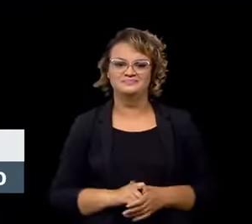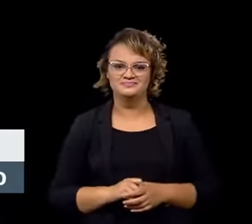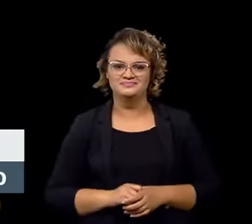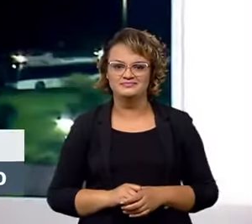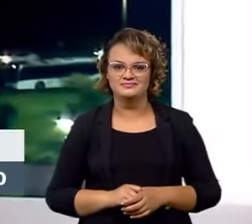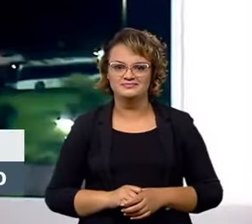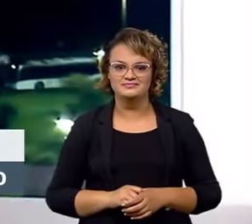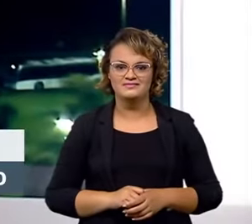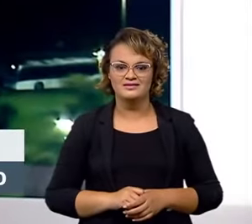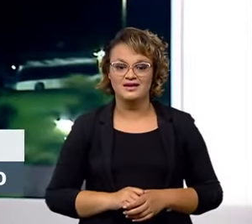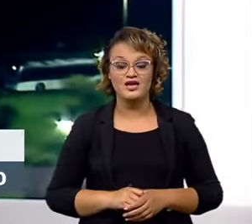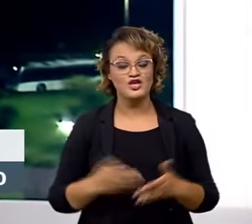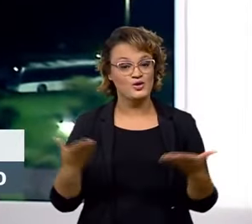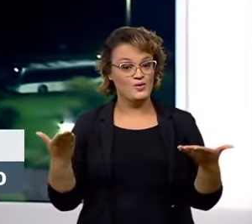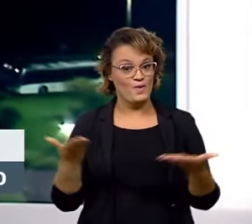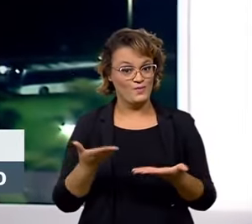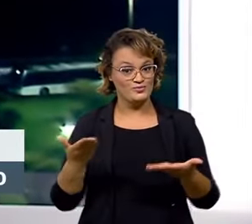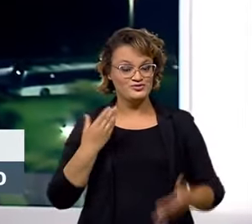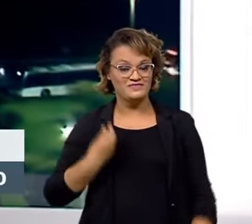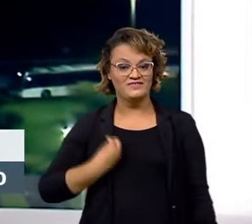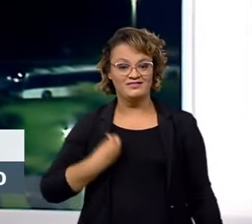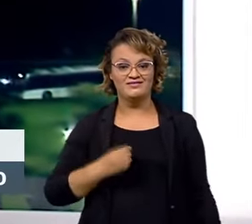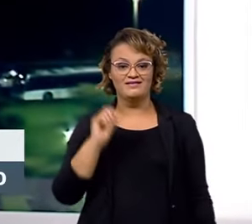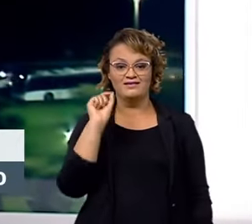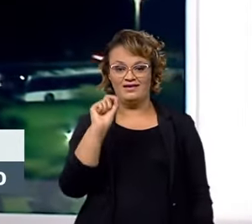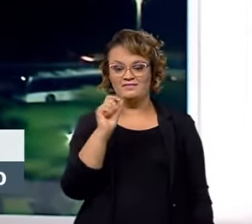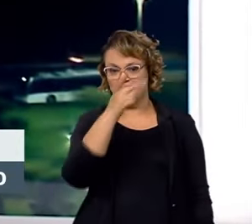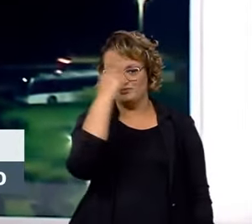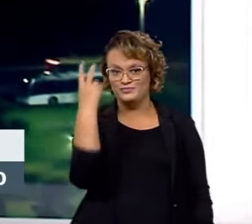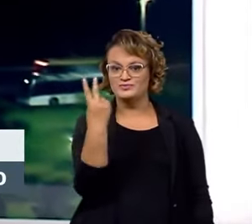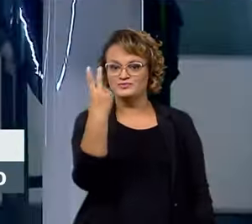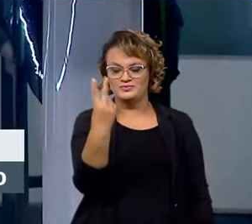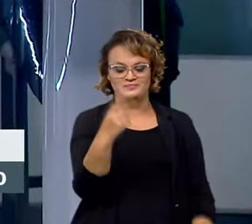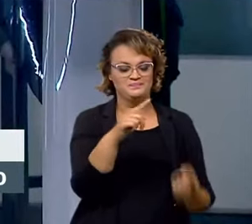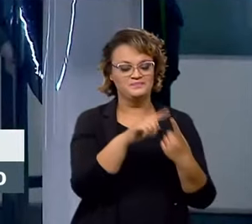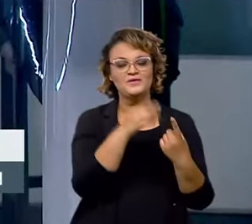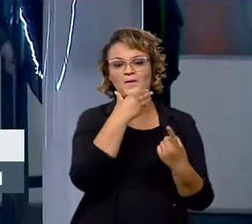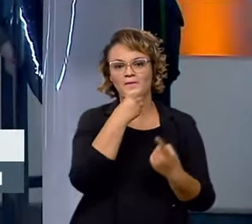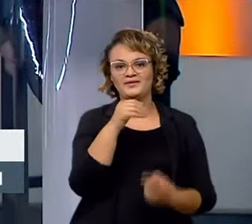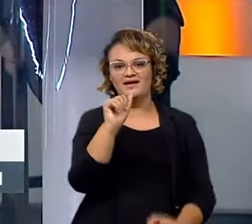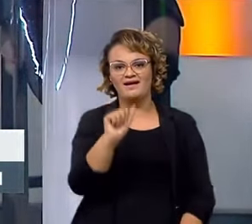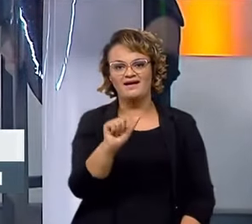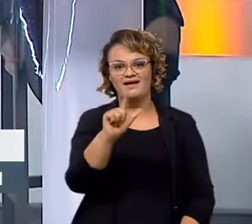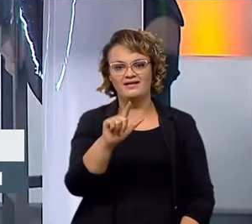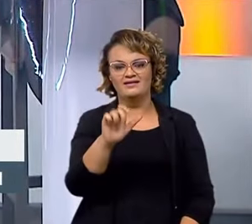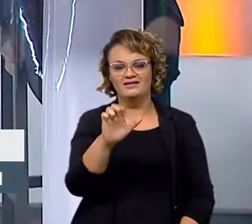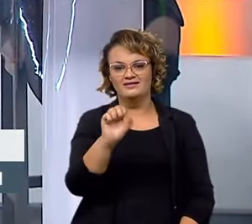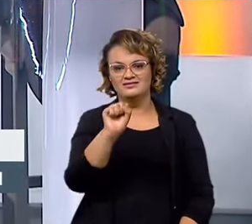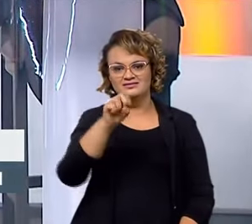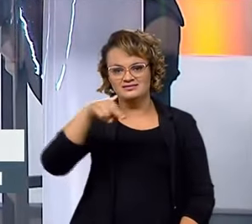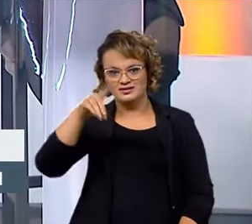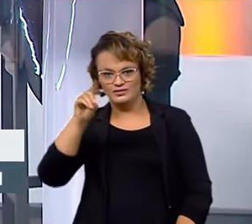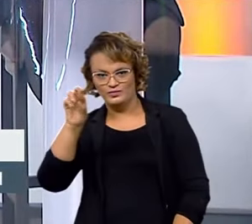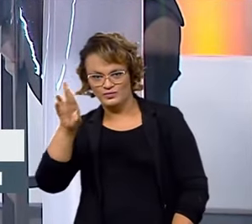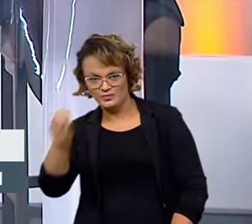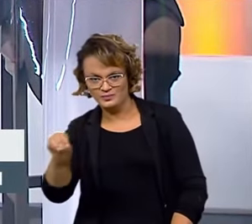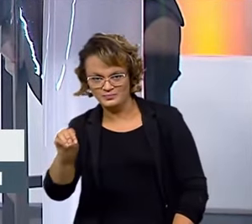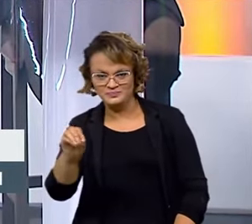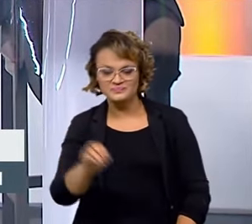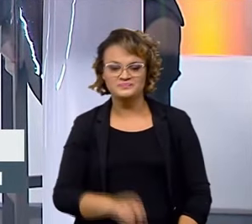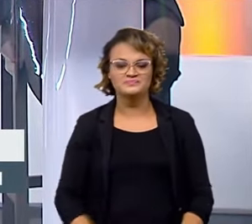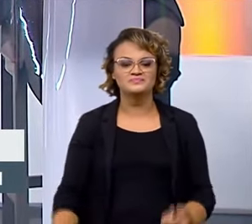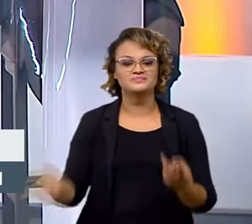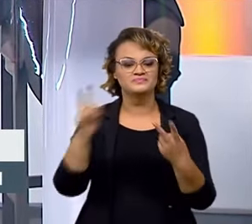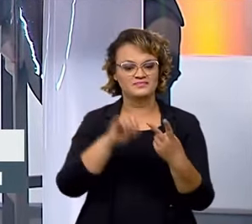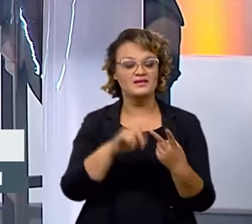novo. E para participar do programa de hoje recebemos os jornalistas Alessandro Saturno, repórter da Record TV Brasília e Rádio